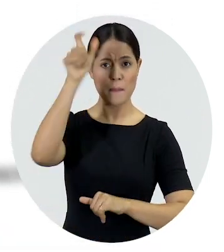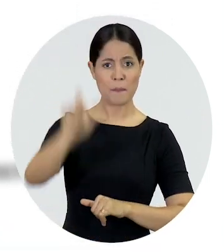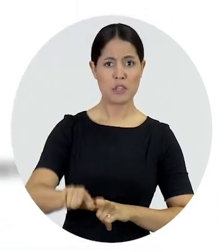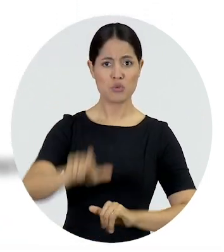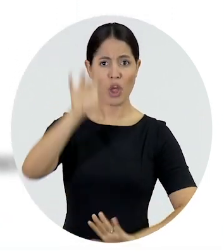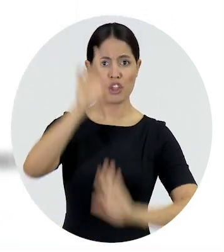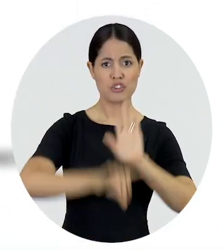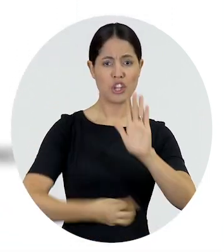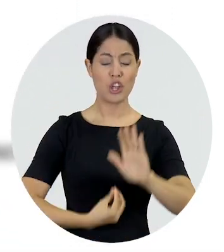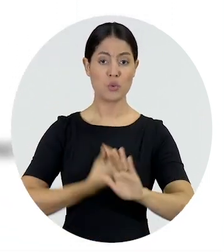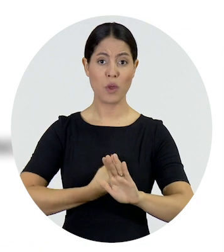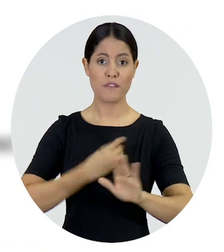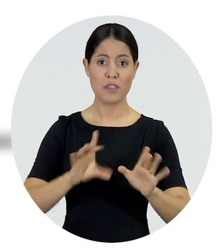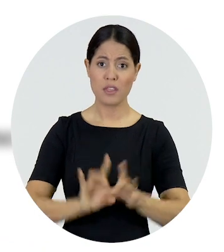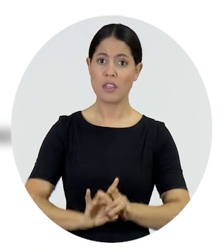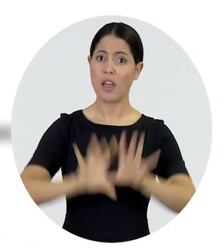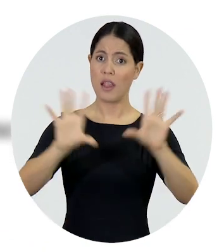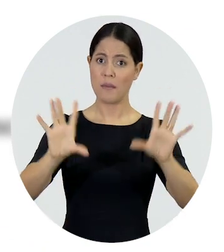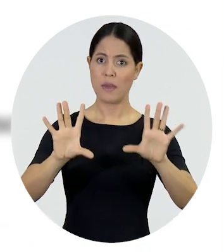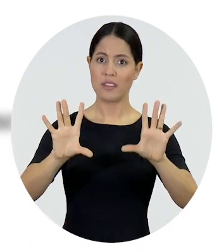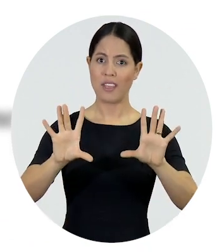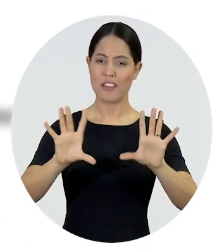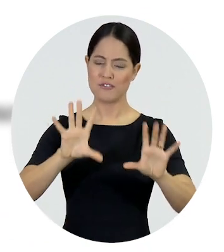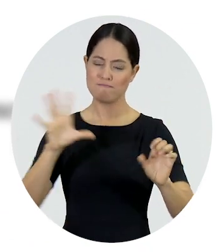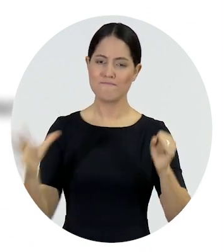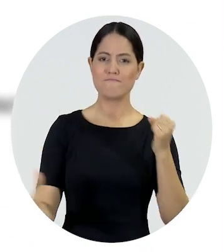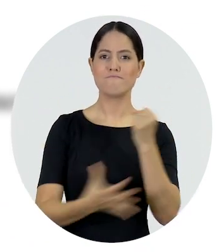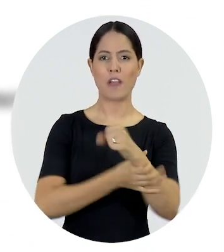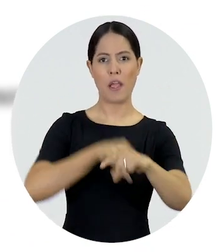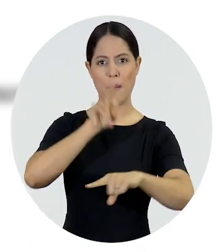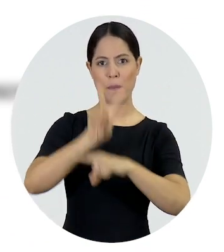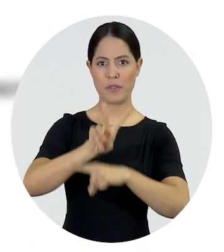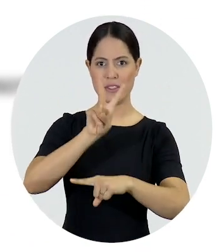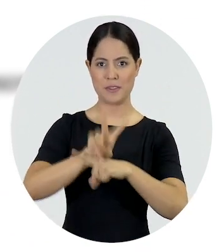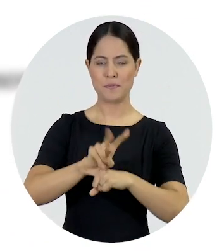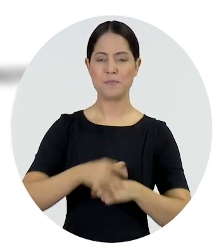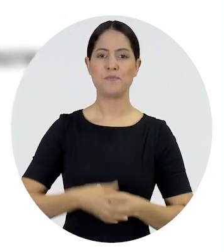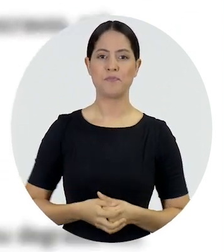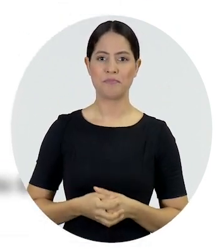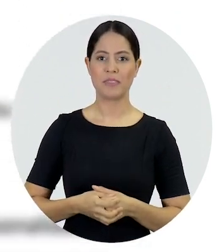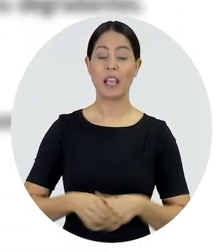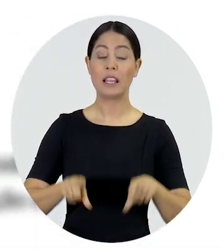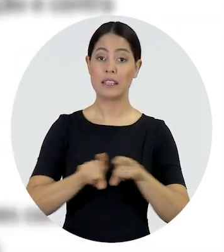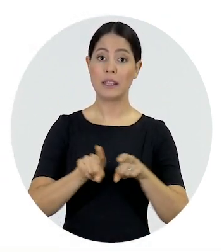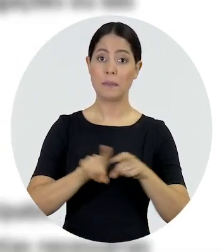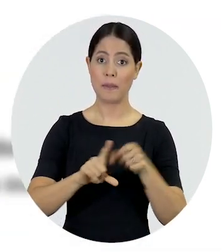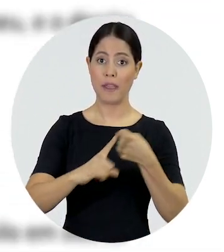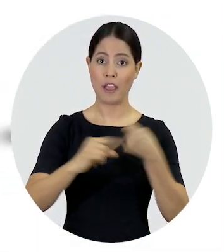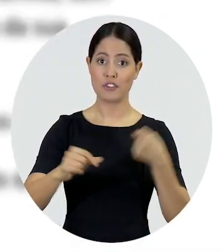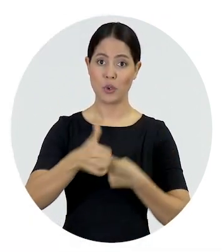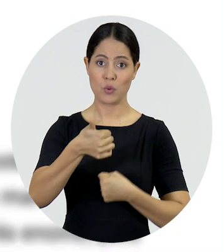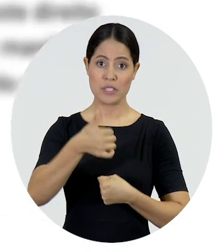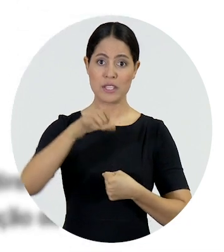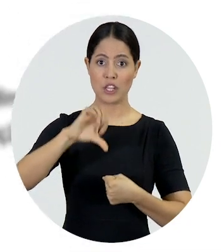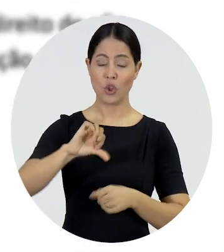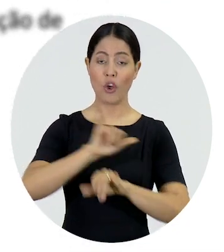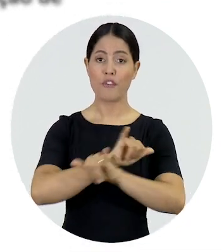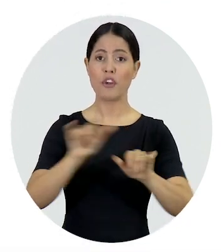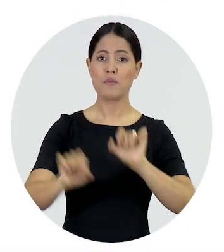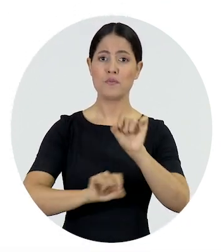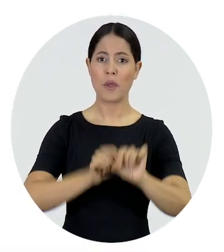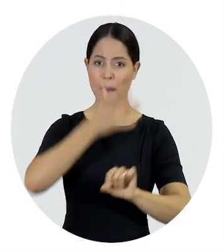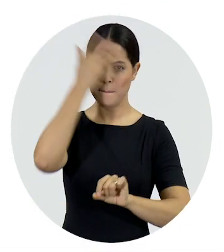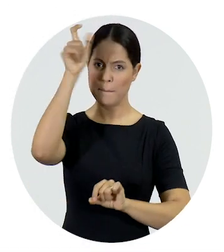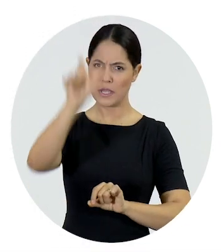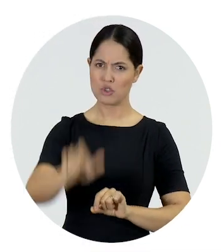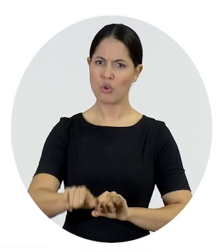como o artigo 19, que destaca